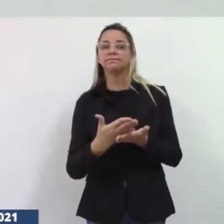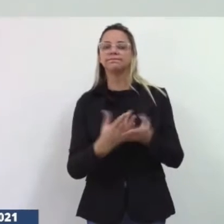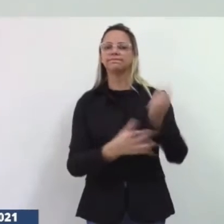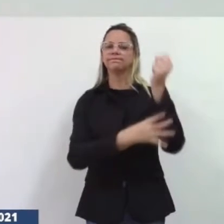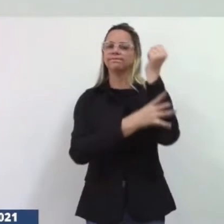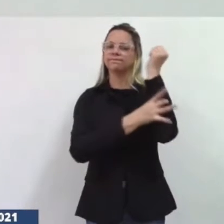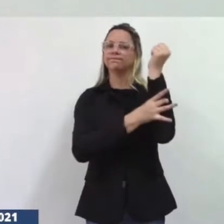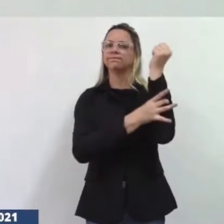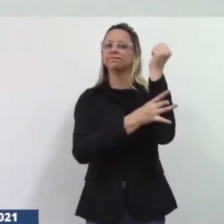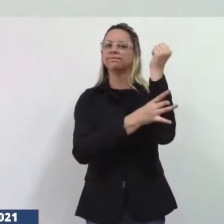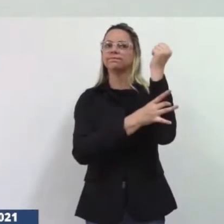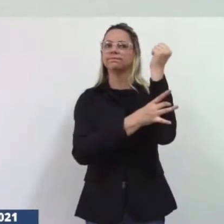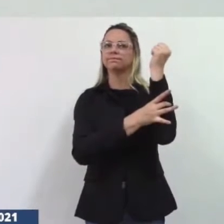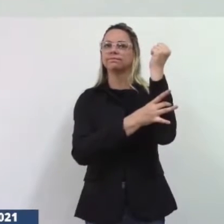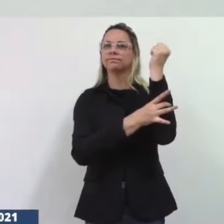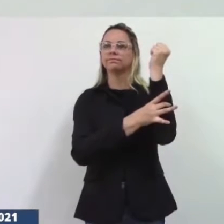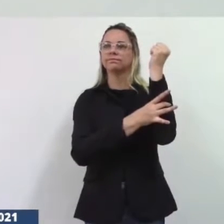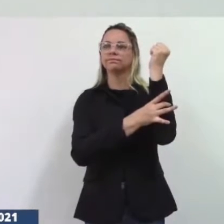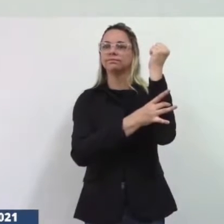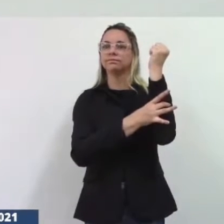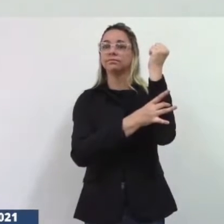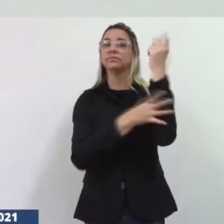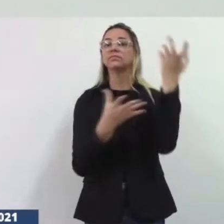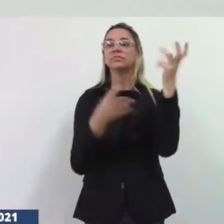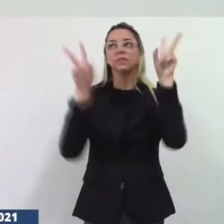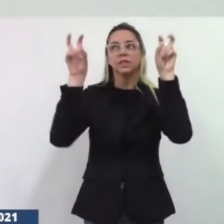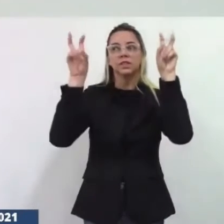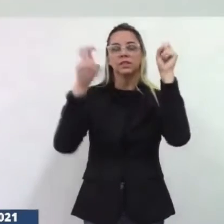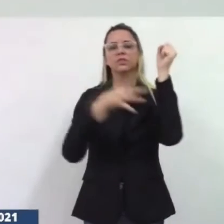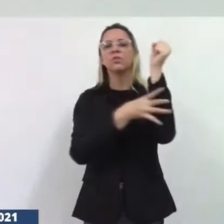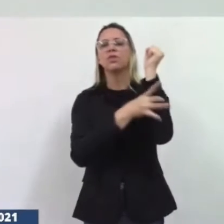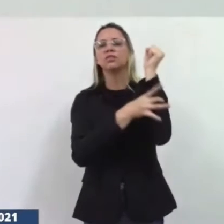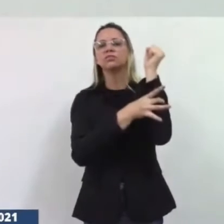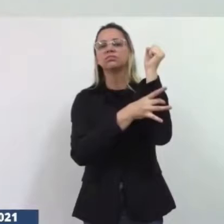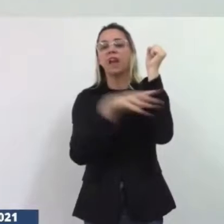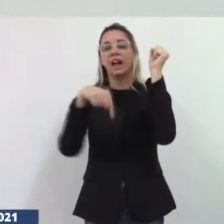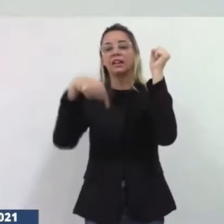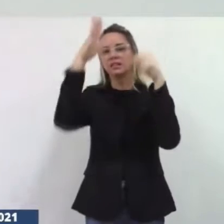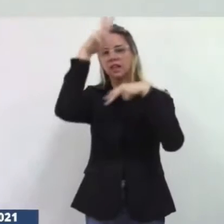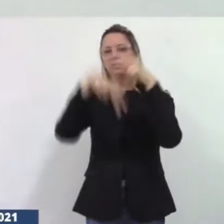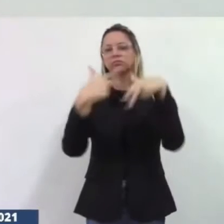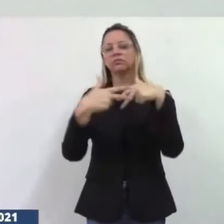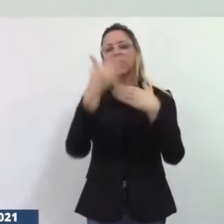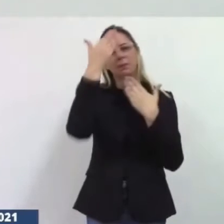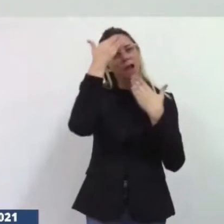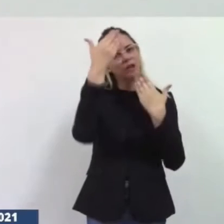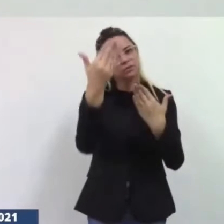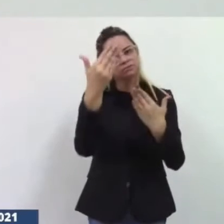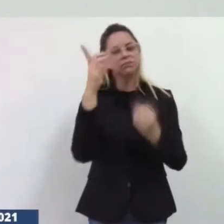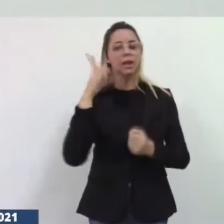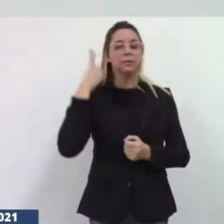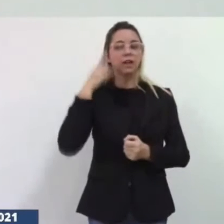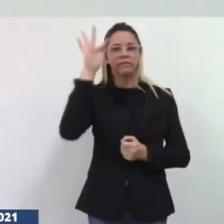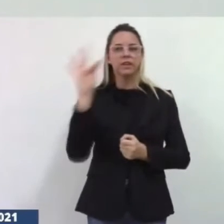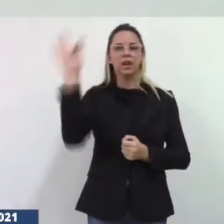a segurança do nosso município muito obrigado aí ao deputado federal que acompanhou a gente,